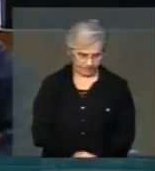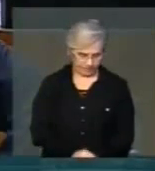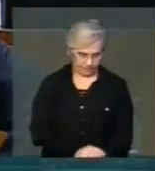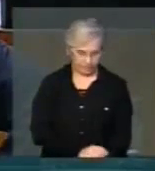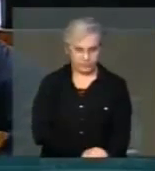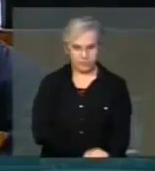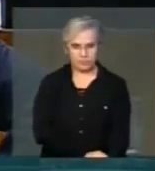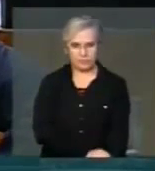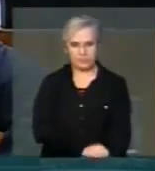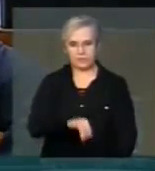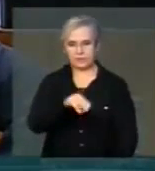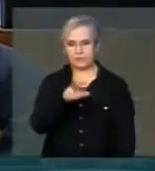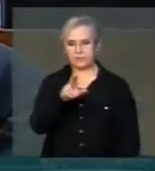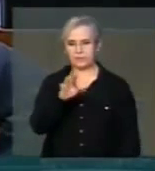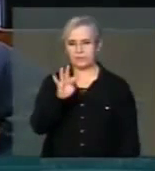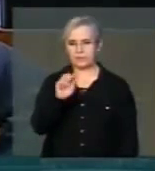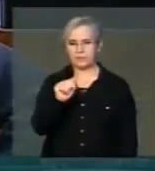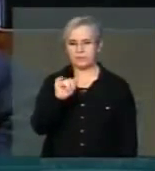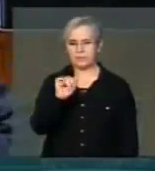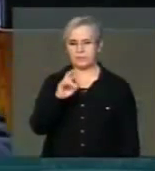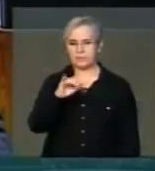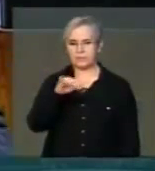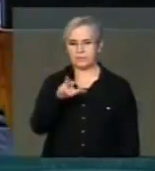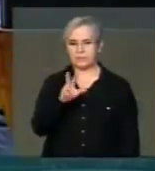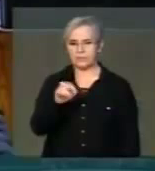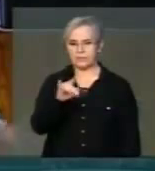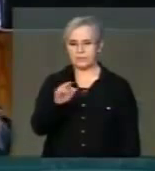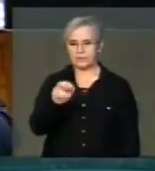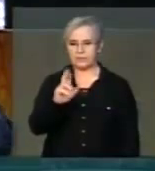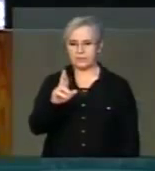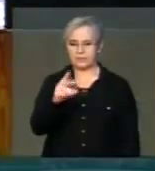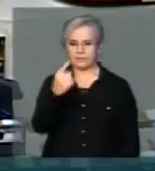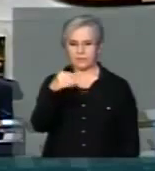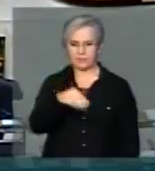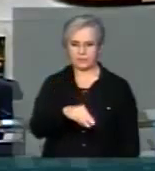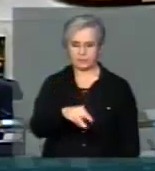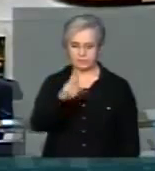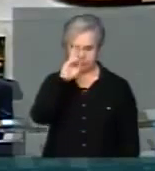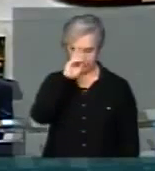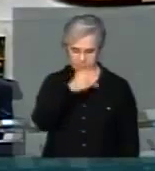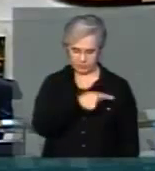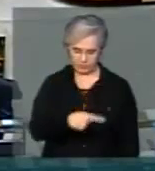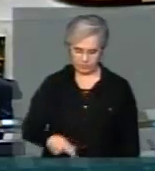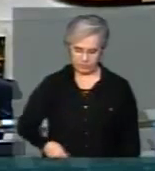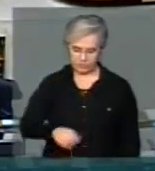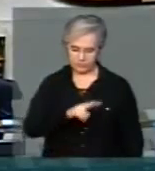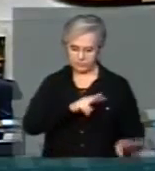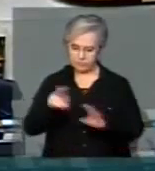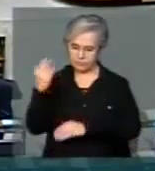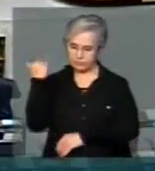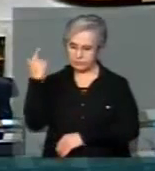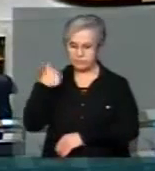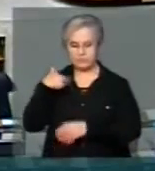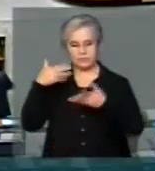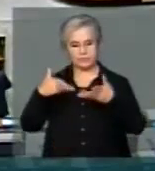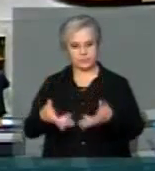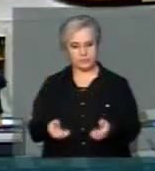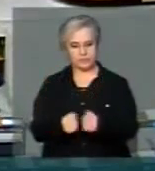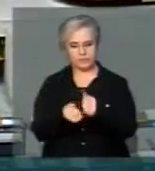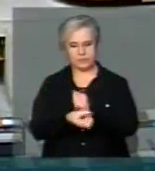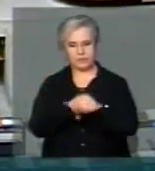Deverido, Jutaí Júlio, do Bahia, um minuto. Senhor Presidente, na semana passada participei com inúmeros